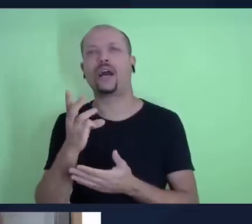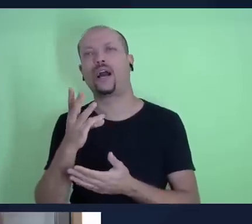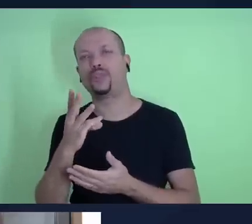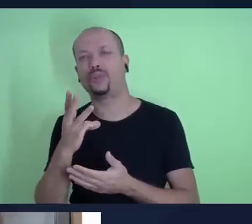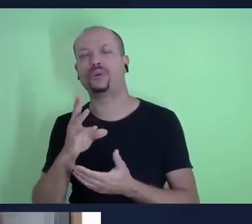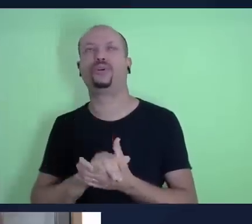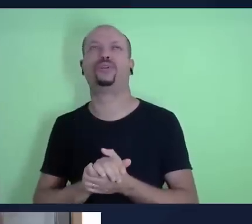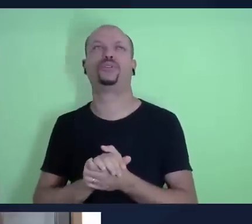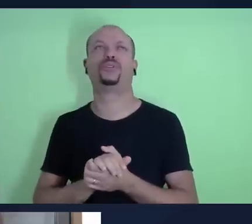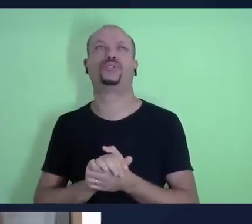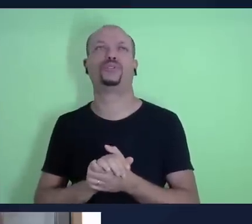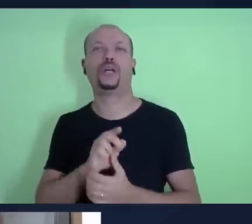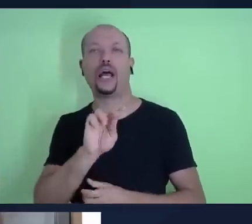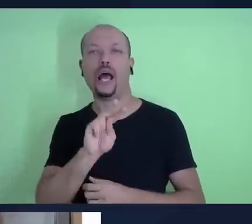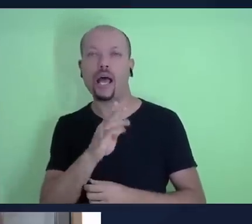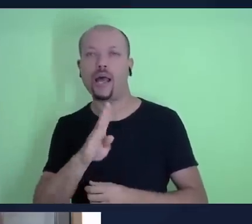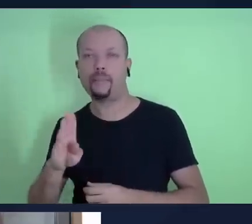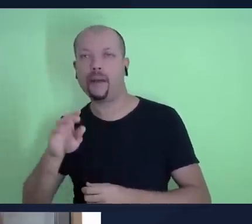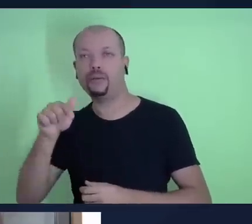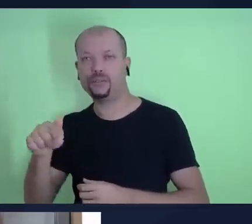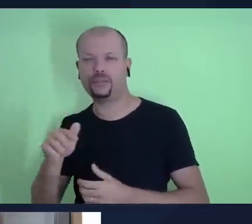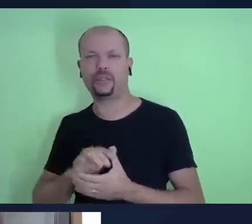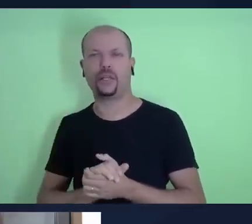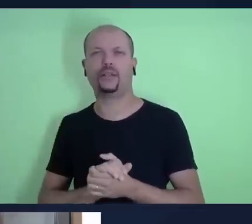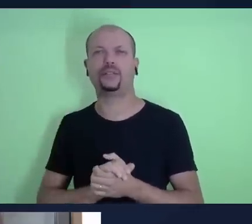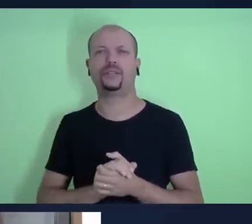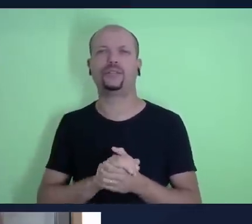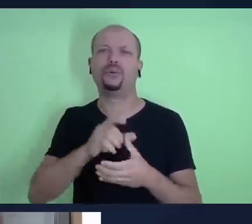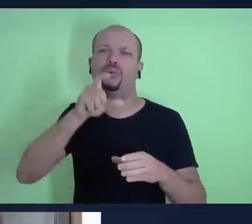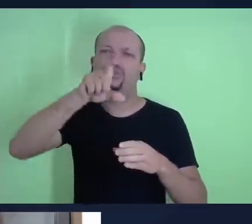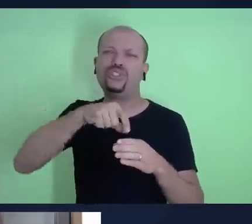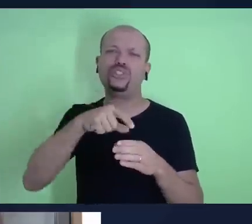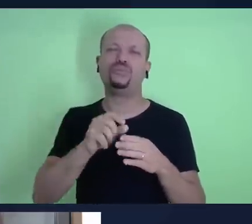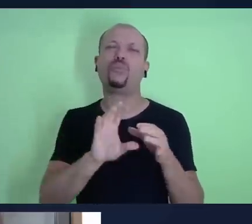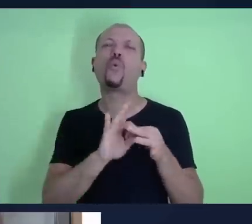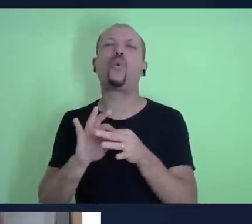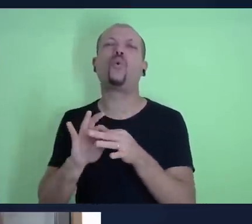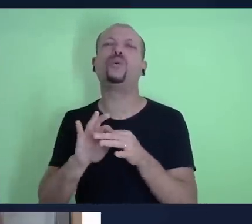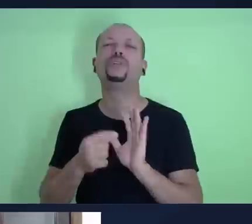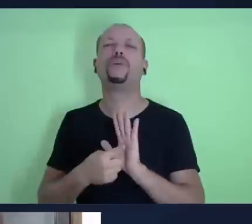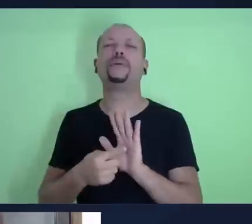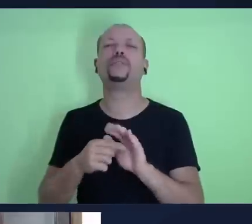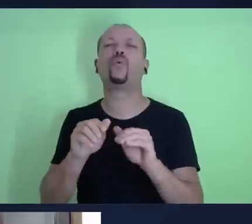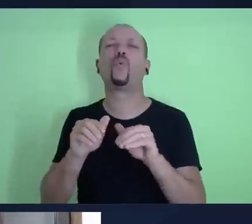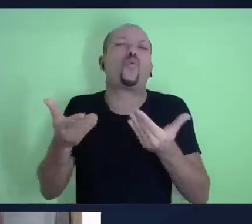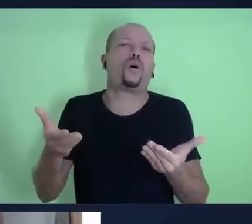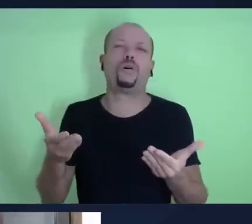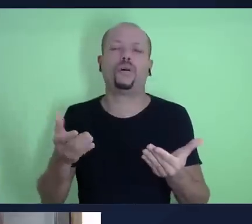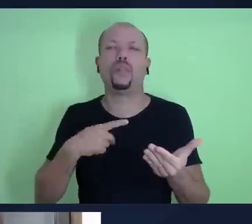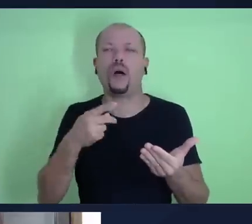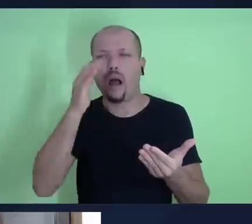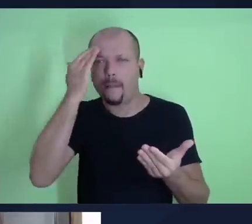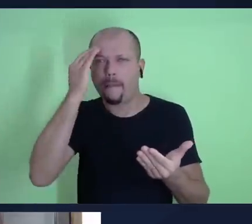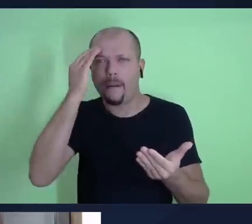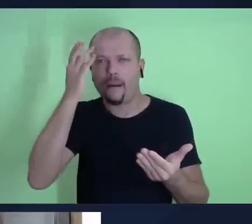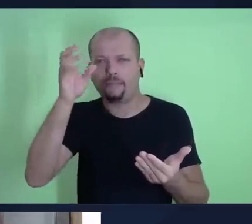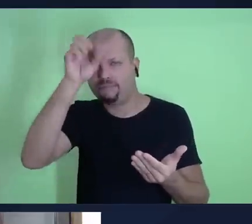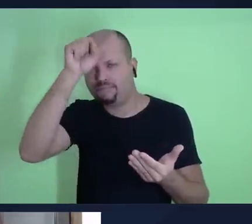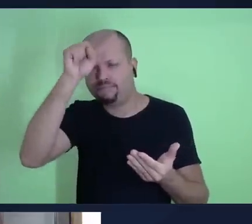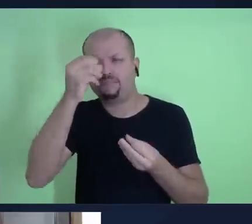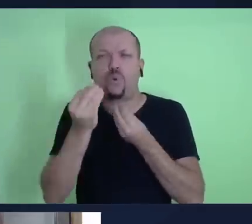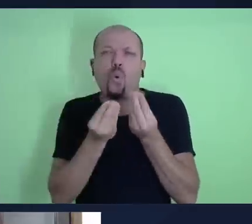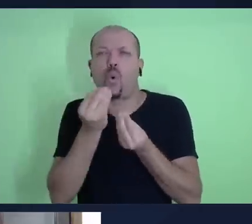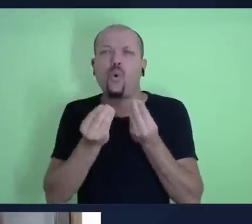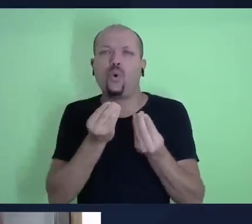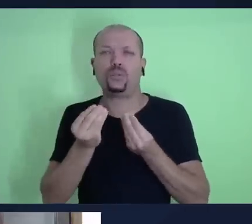aparece a primeira vez em qual contexto? E o que nós aprendemos a respeito desse contexto onde